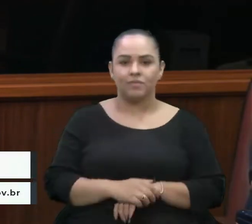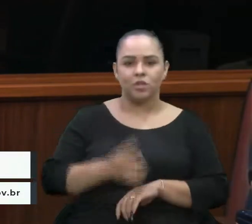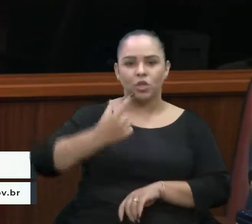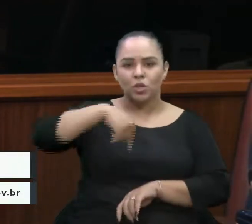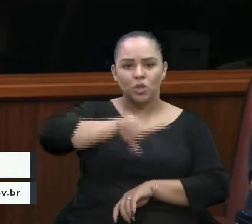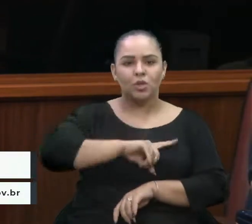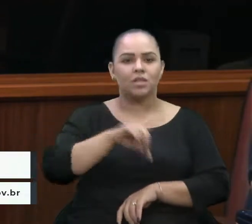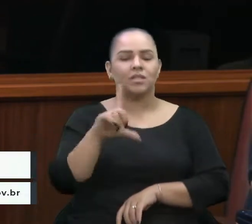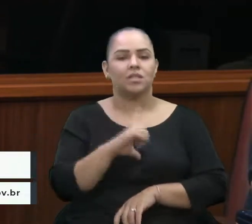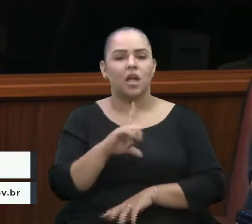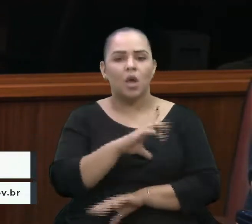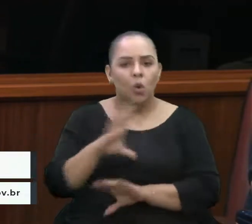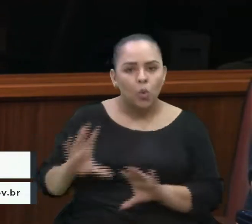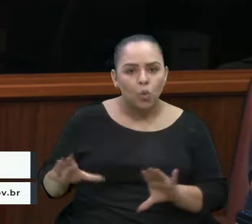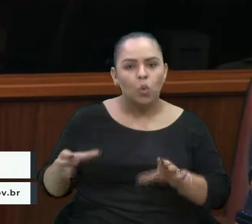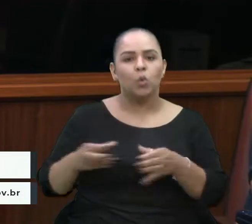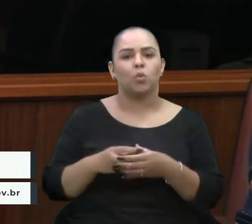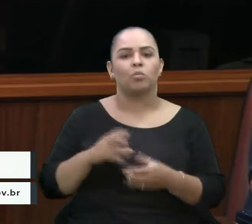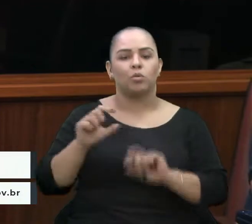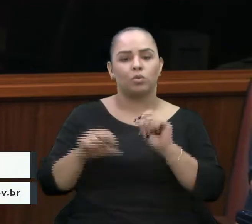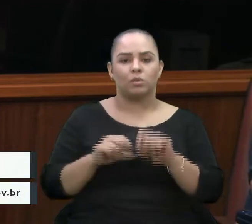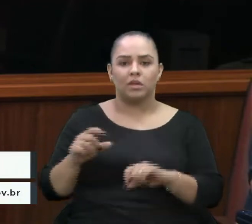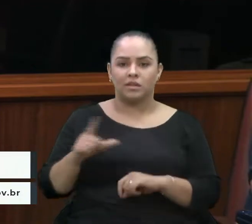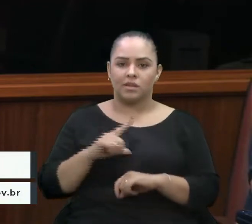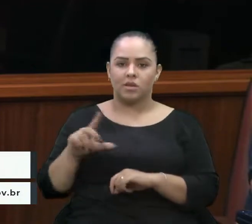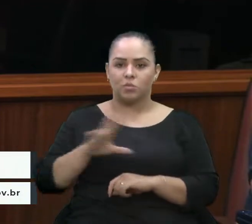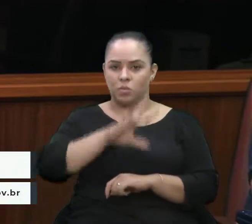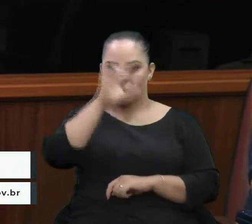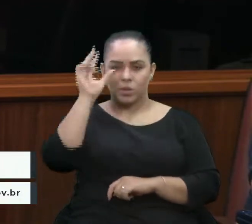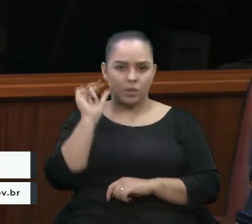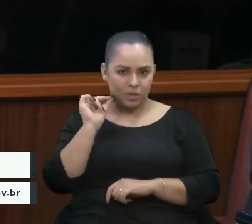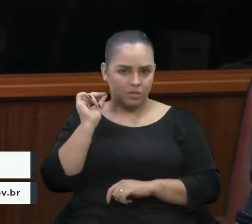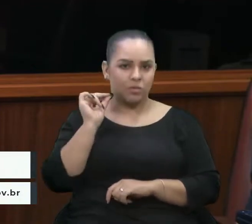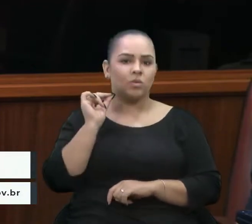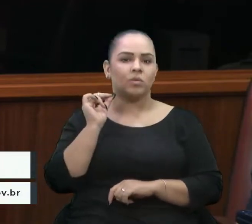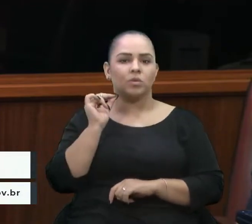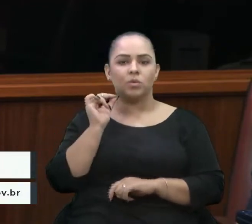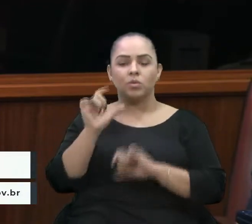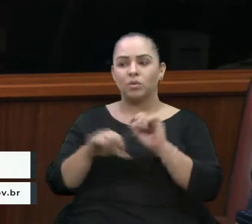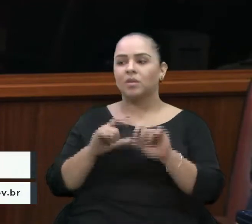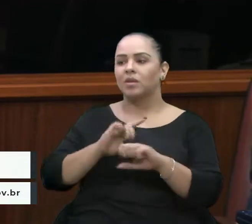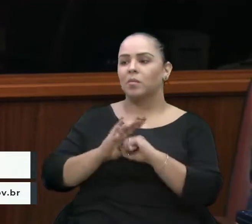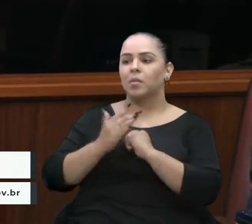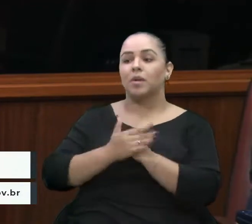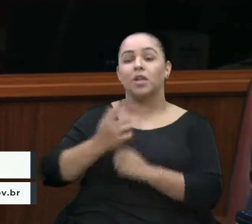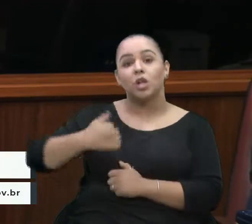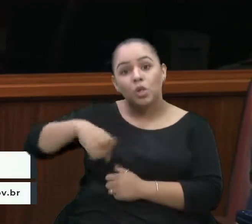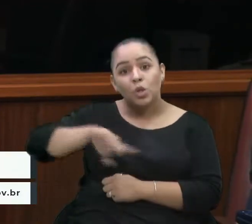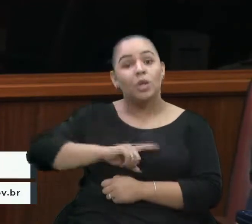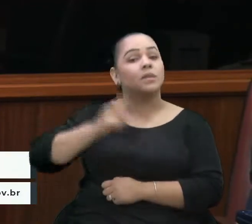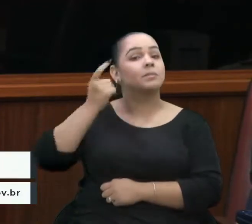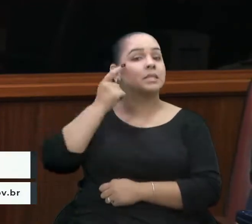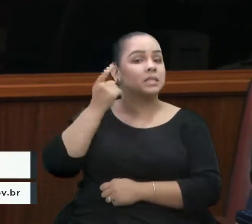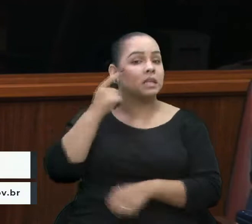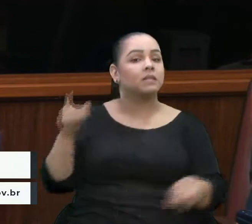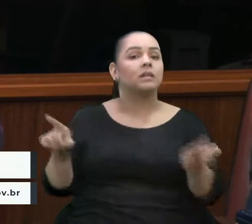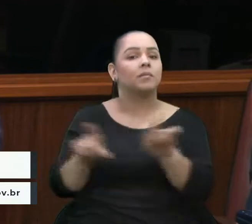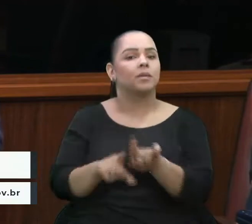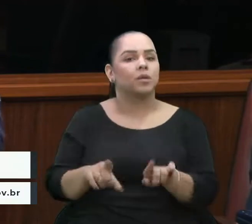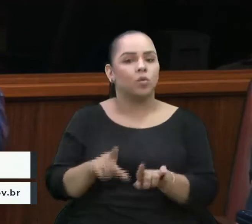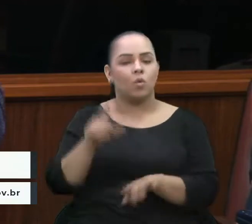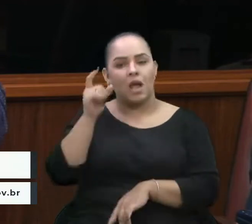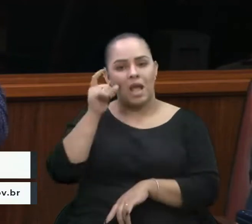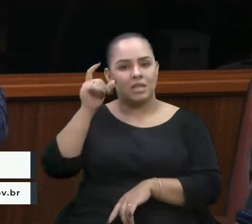um grupo daquilo que cabe ao município, daquilo que cabe aos bombeiros, mas que a gente pense nessa situação com muita